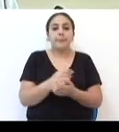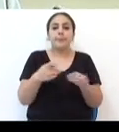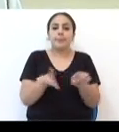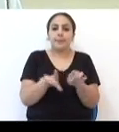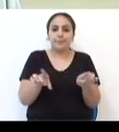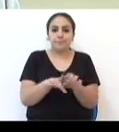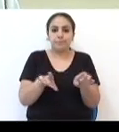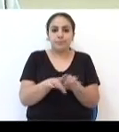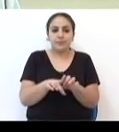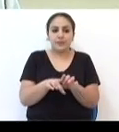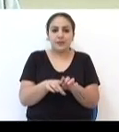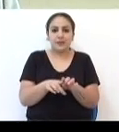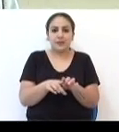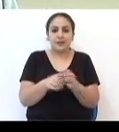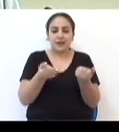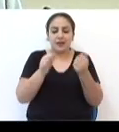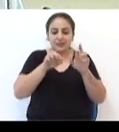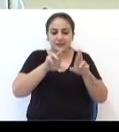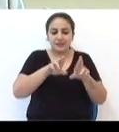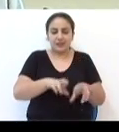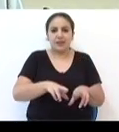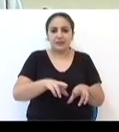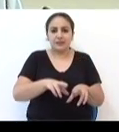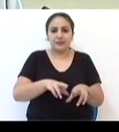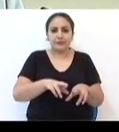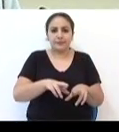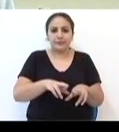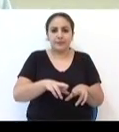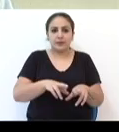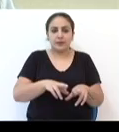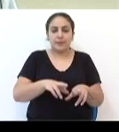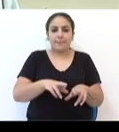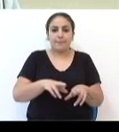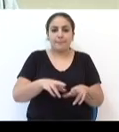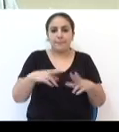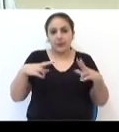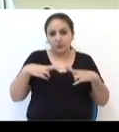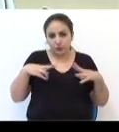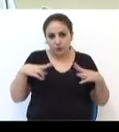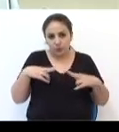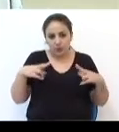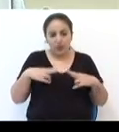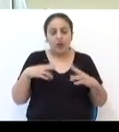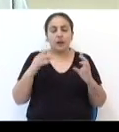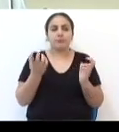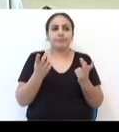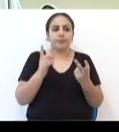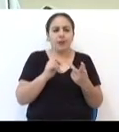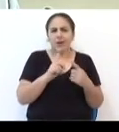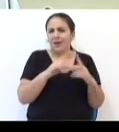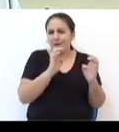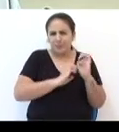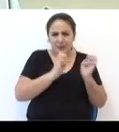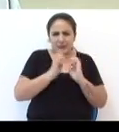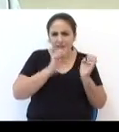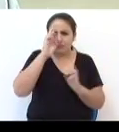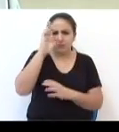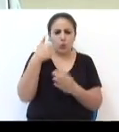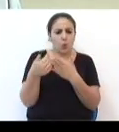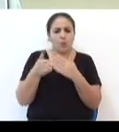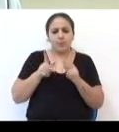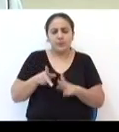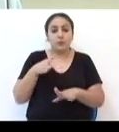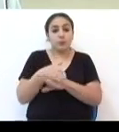também o setor privado, seja pelos empresários, qualquer pessoa